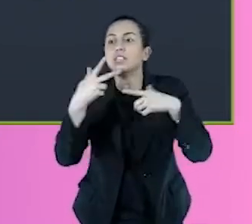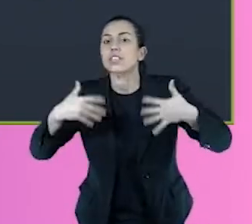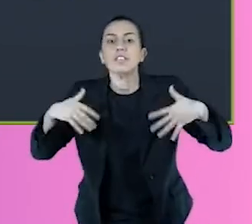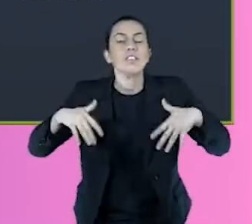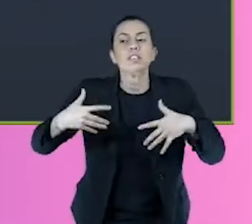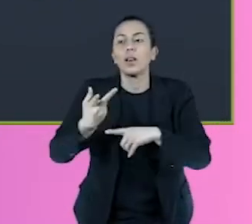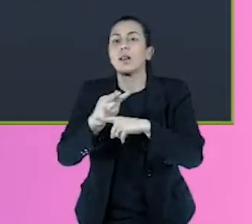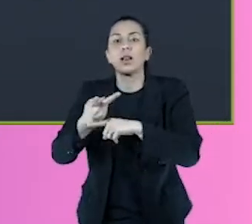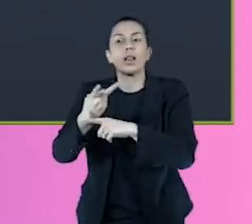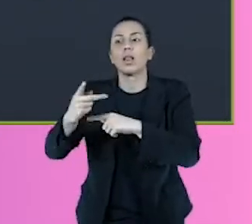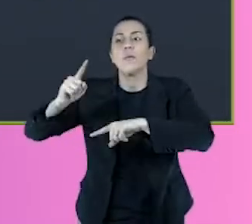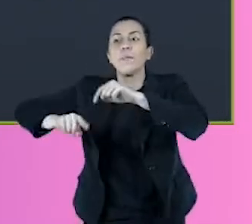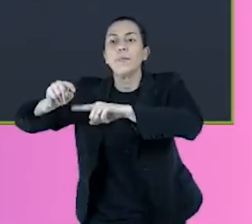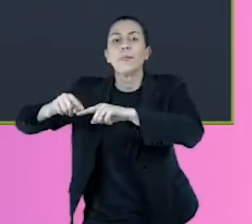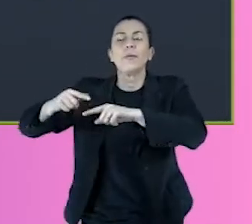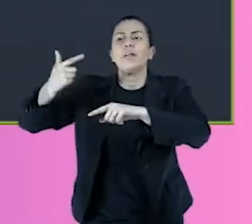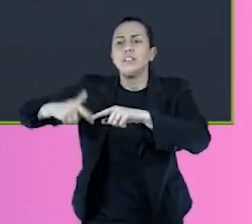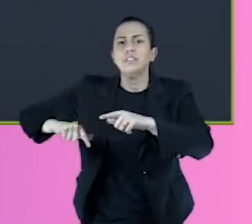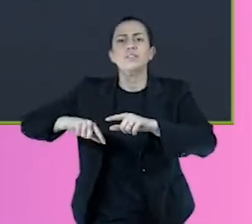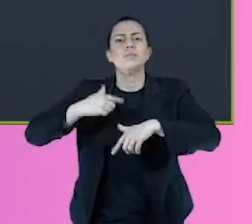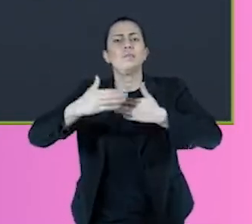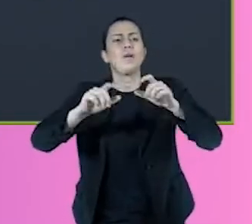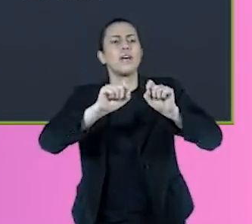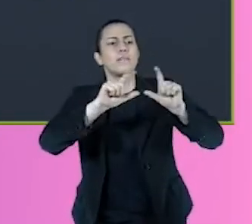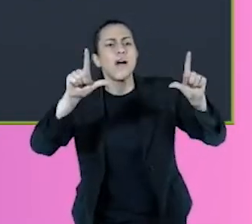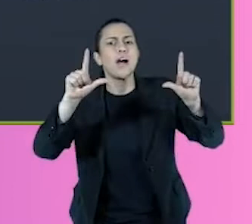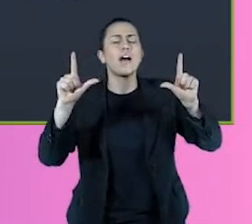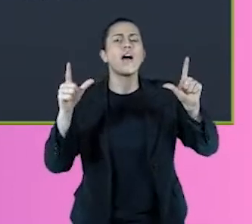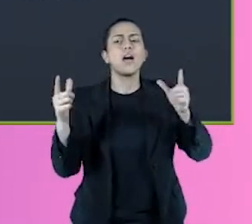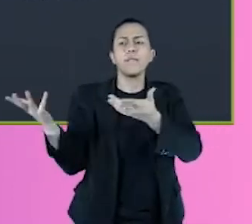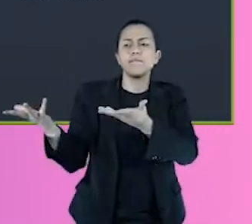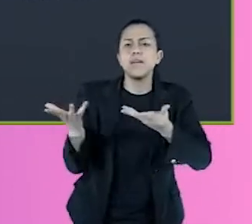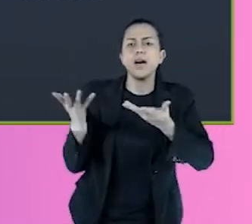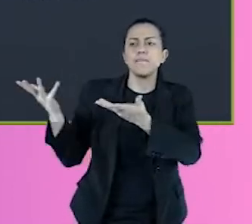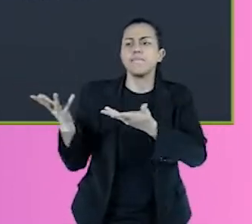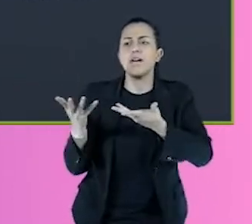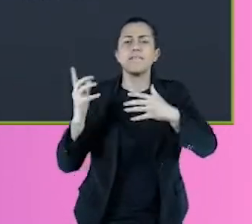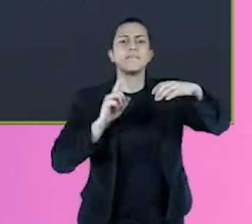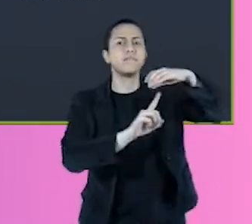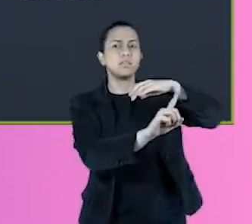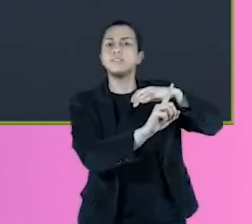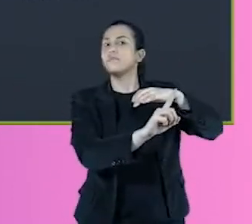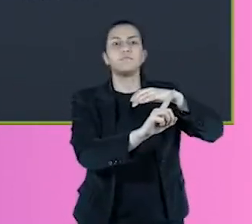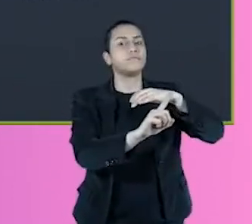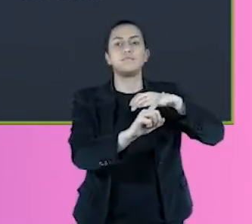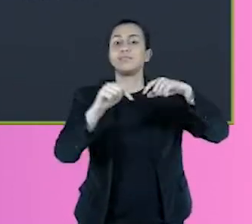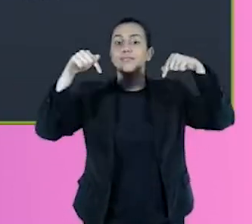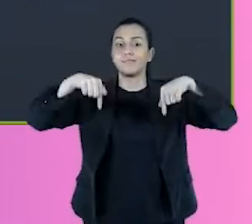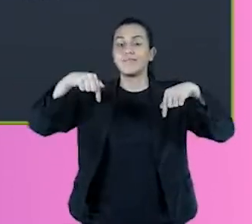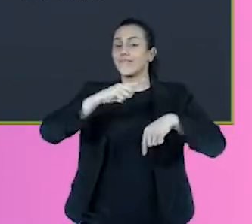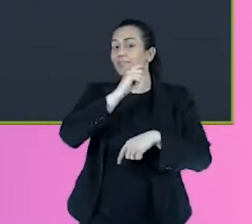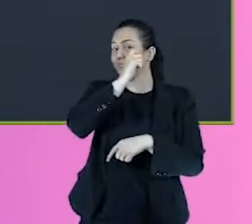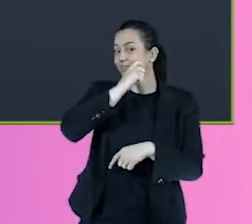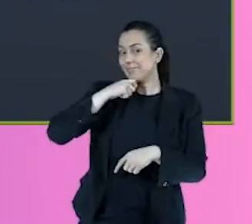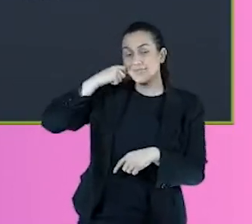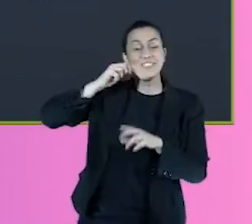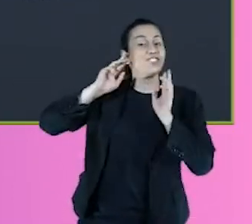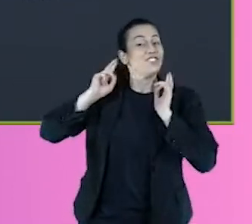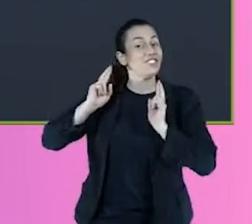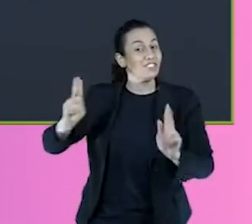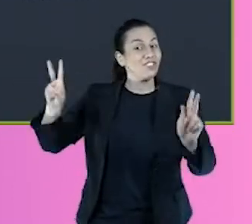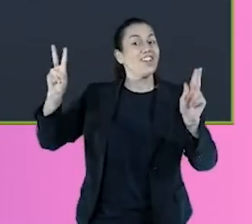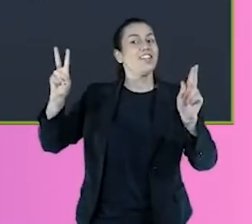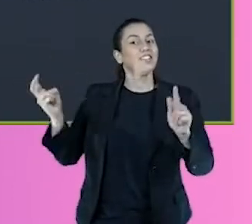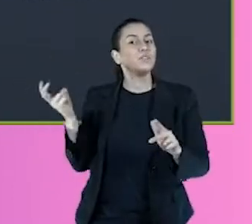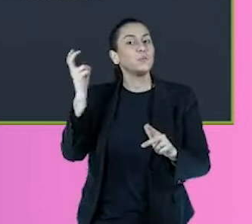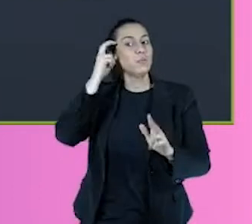vão atrás da demanda, então depois eu faço propaganda e atraio o cliente, né, deixa eu lançar isso aqui depois. No nosso caso, na cultura da Amazon, o eu quero dividir com